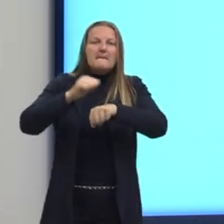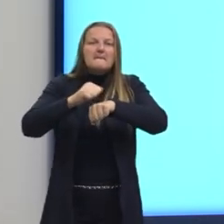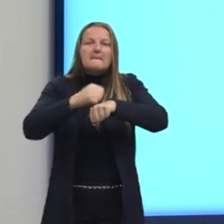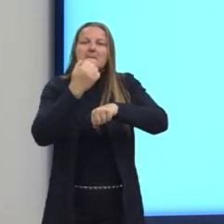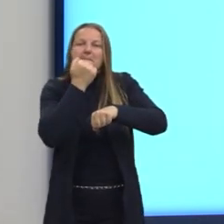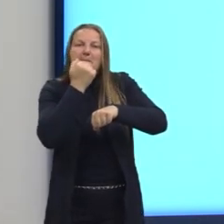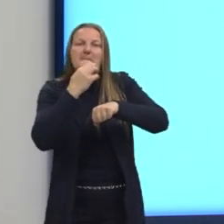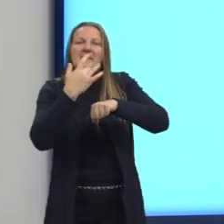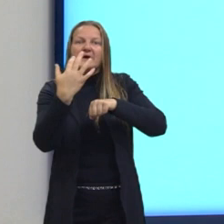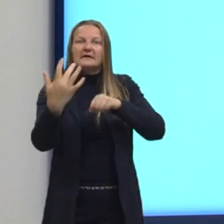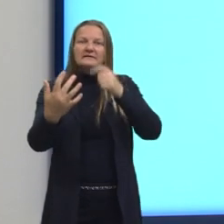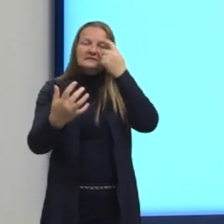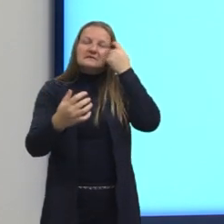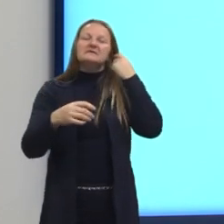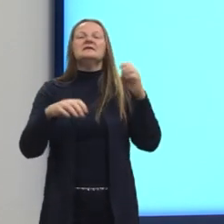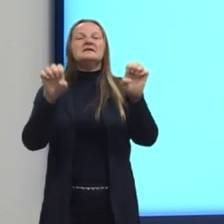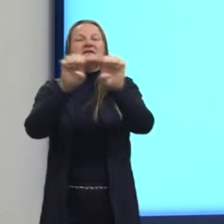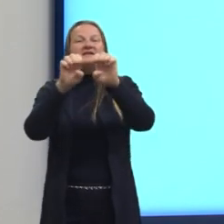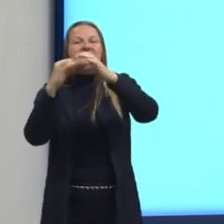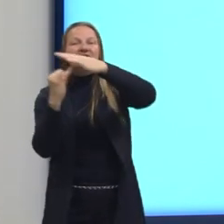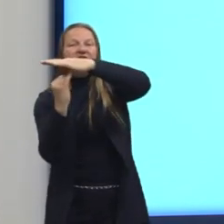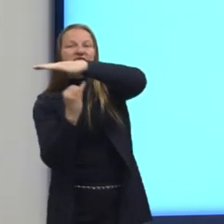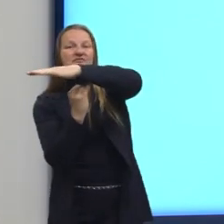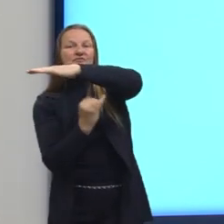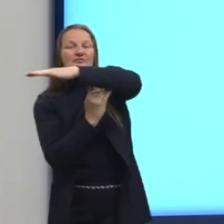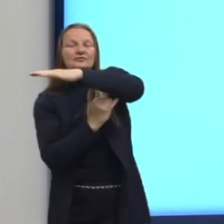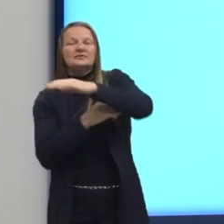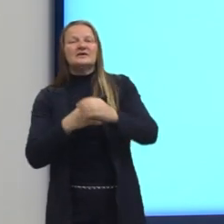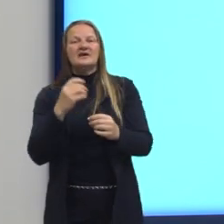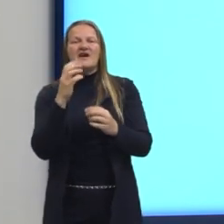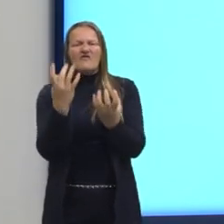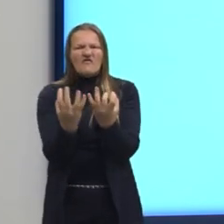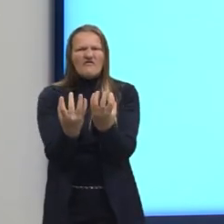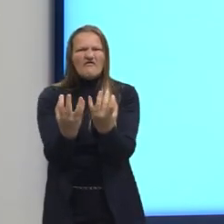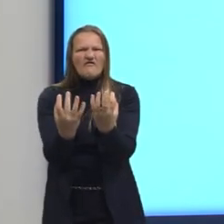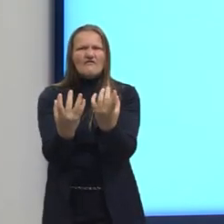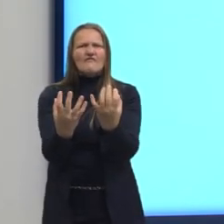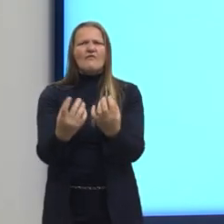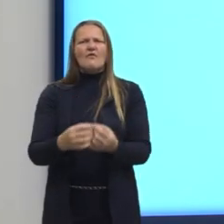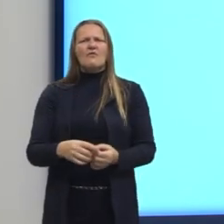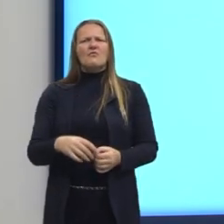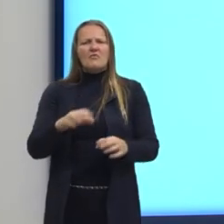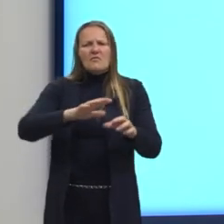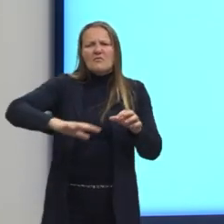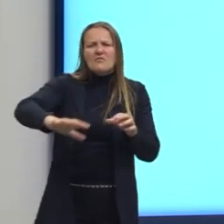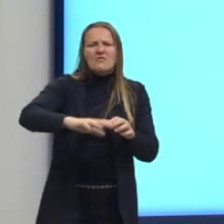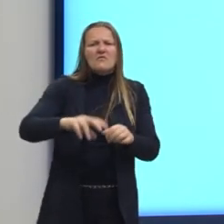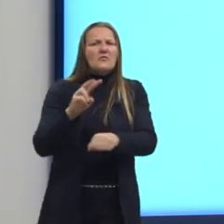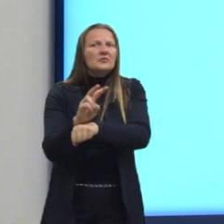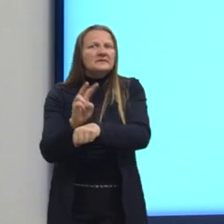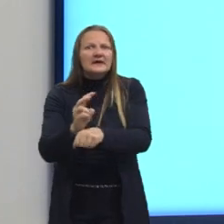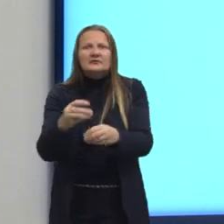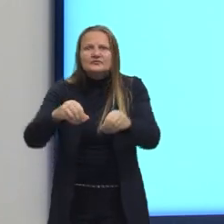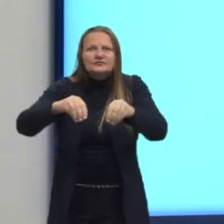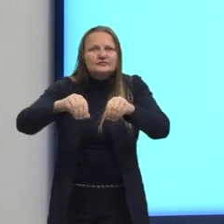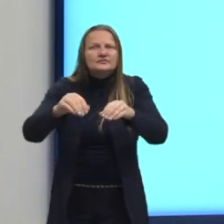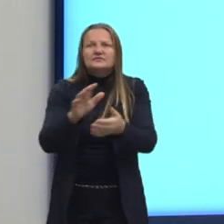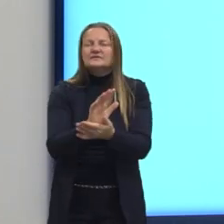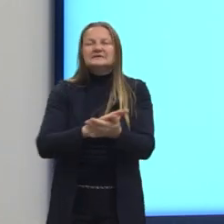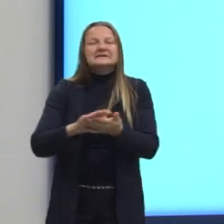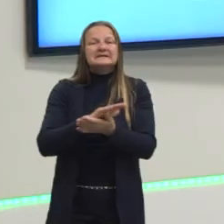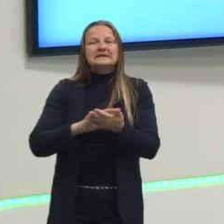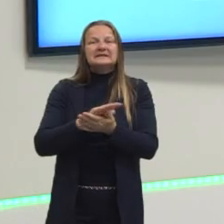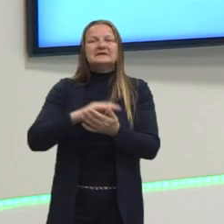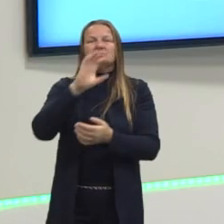megaprojetos de infraestrutura, queimadas, poucas áreas de conservação e mudança